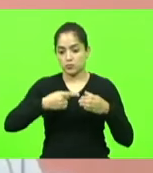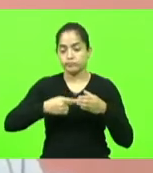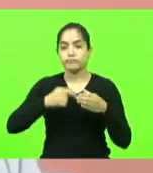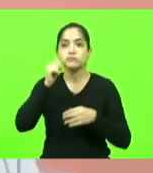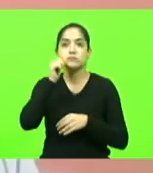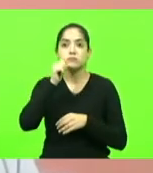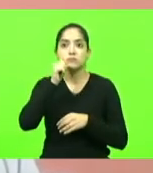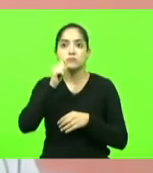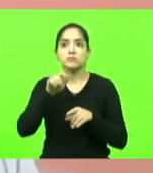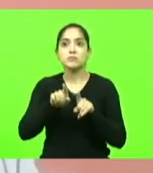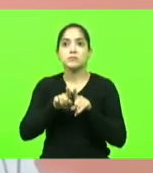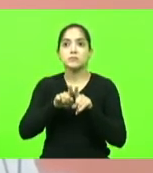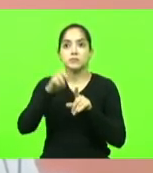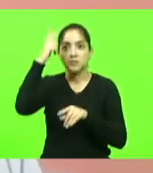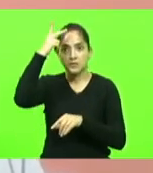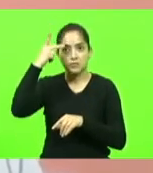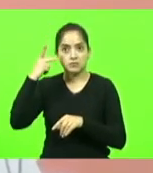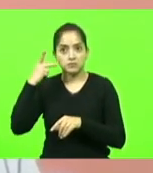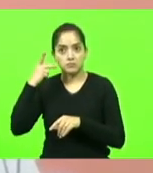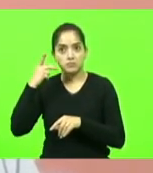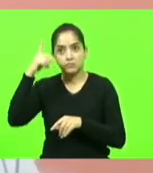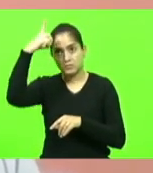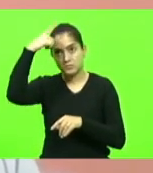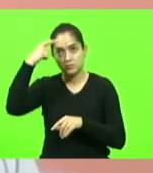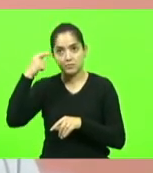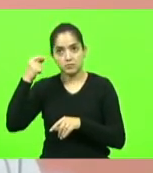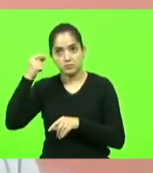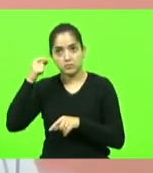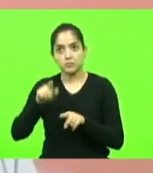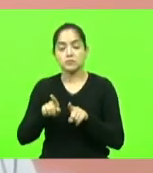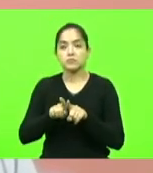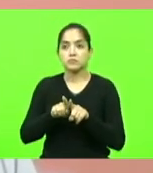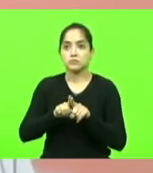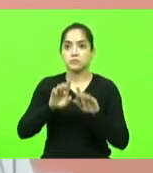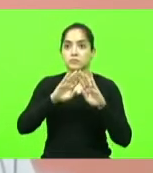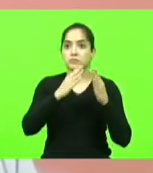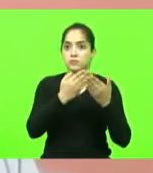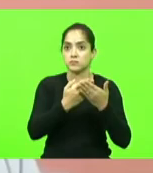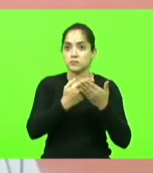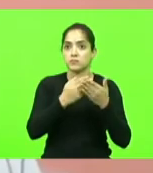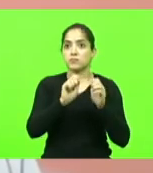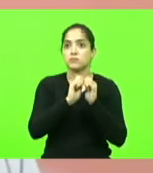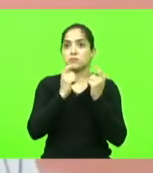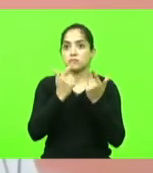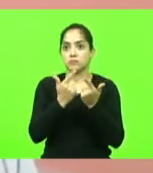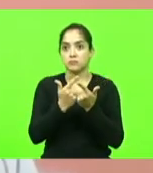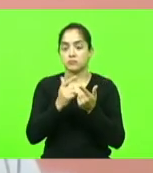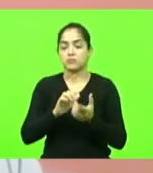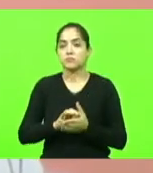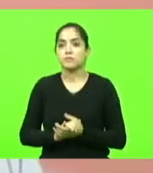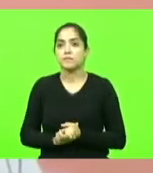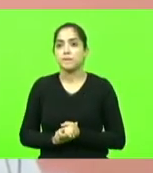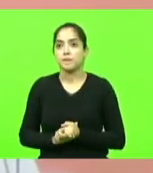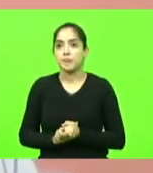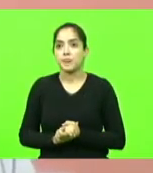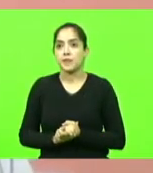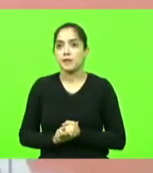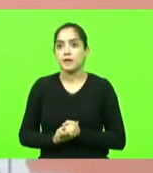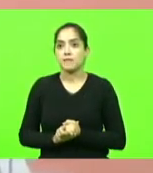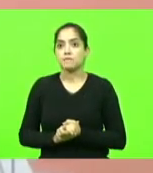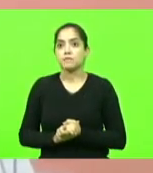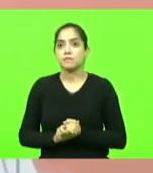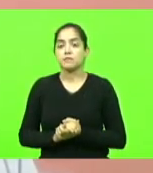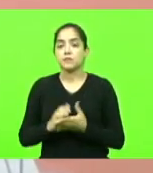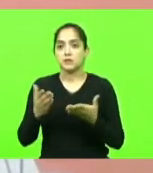deputadas Paulinha e Dirce e a coordenadora da escola do legislativo Adeliana da Uponte a mediação será